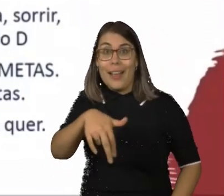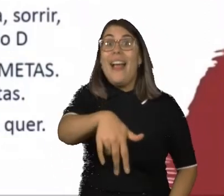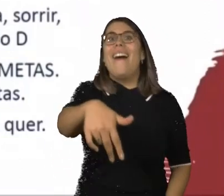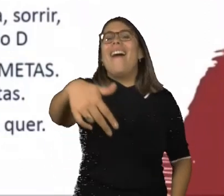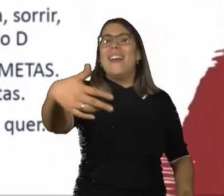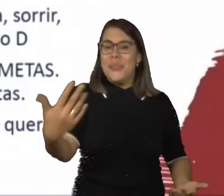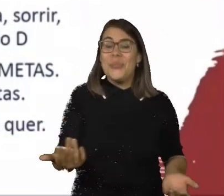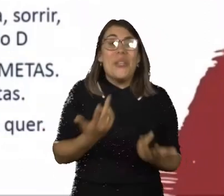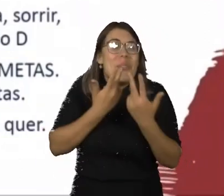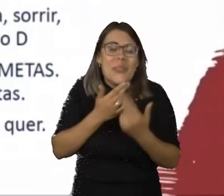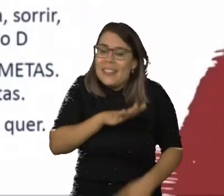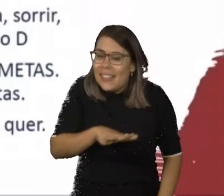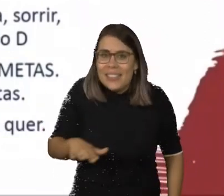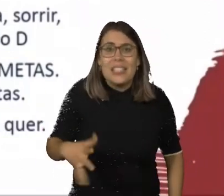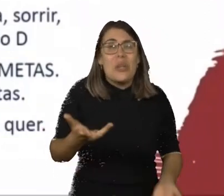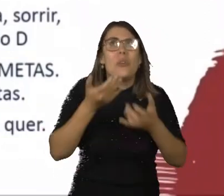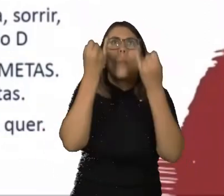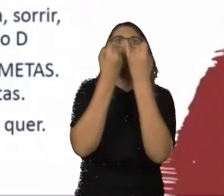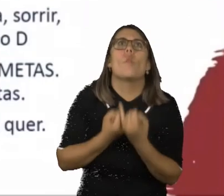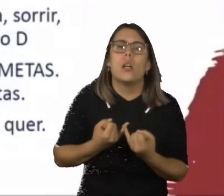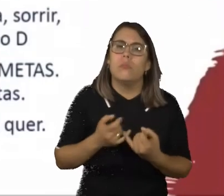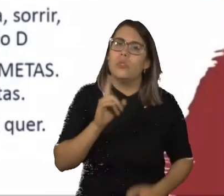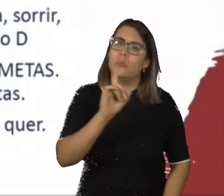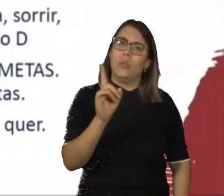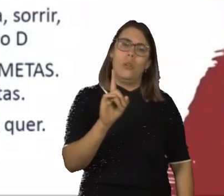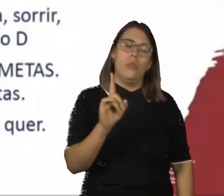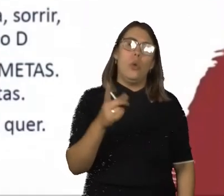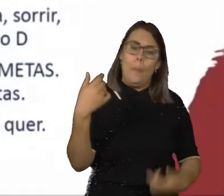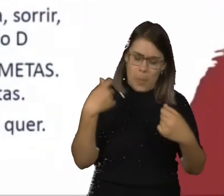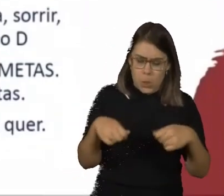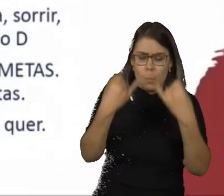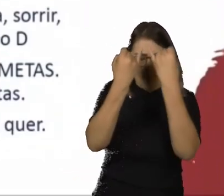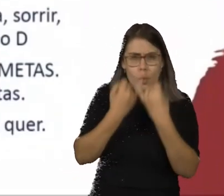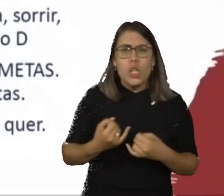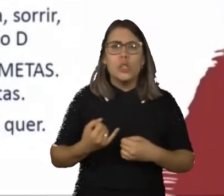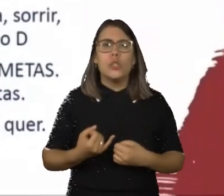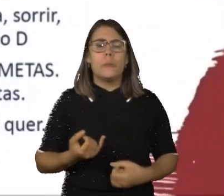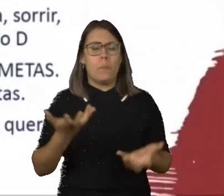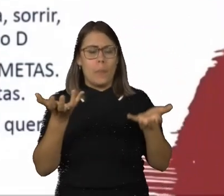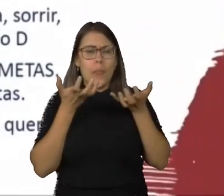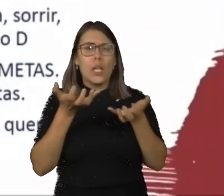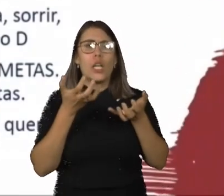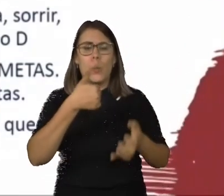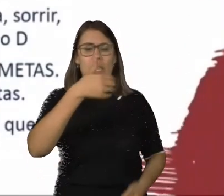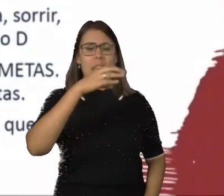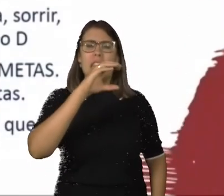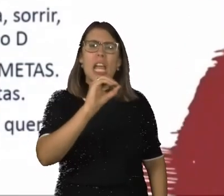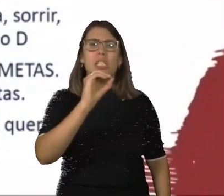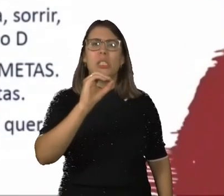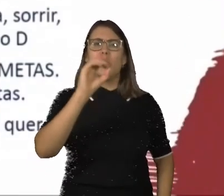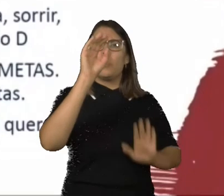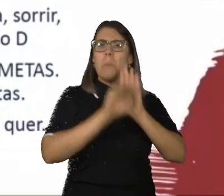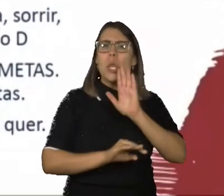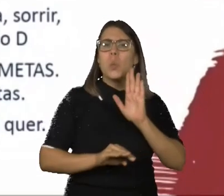meta tem que ser específica. Ah, eu quero emagrecer. Emagrecer não é específico. Eu quero emagrecer tantos quilos, 10 quilos, 15 quilos,